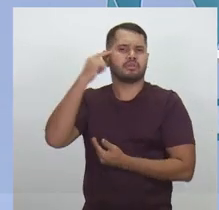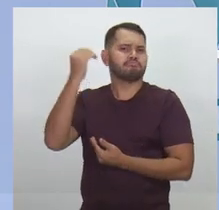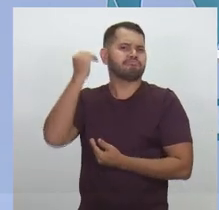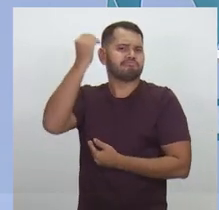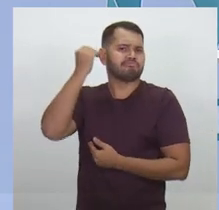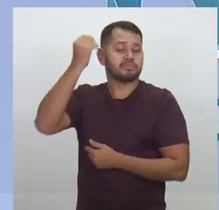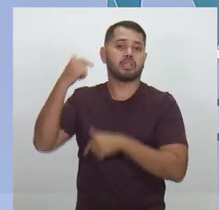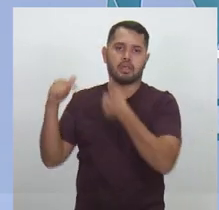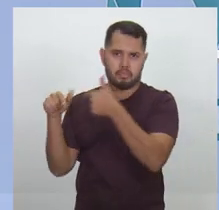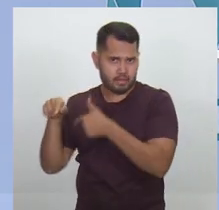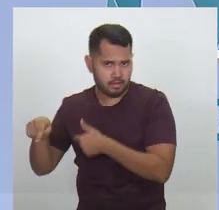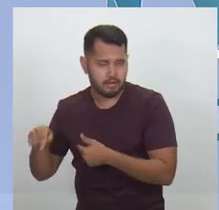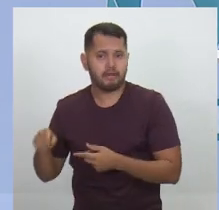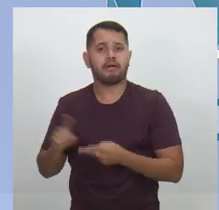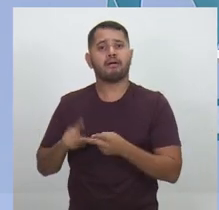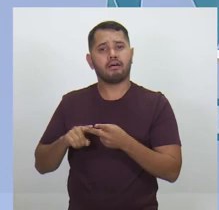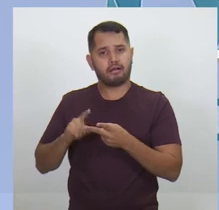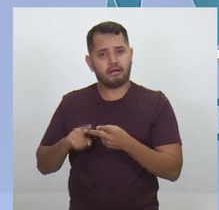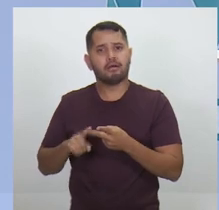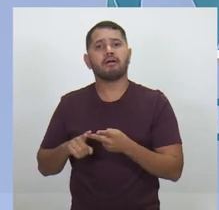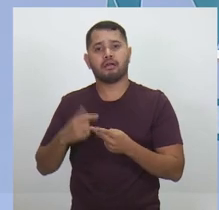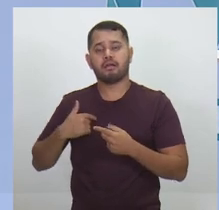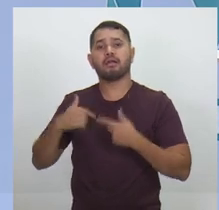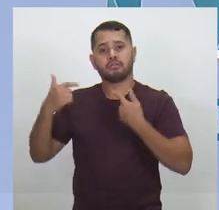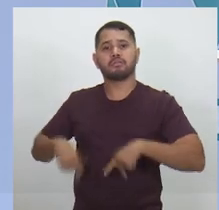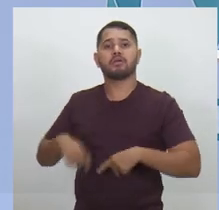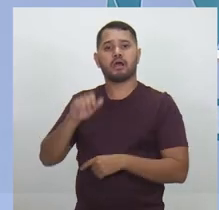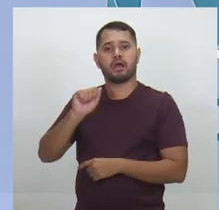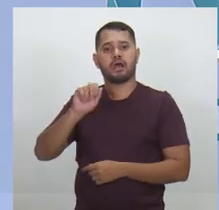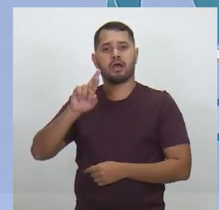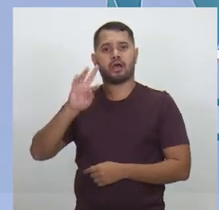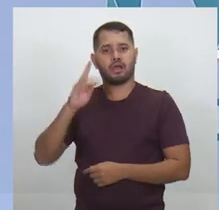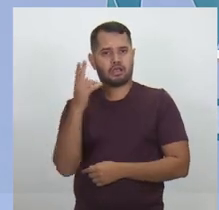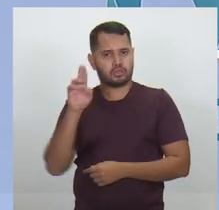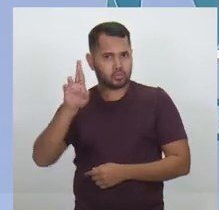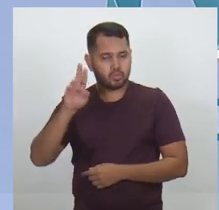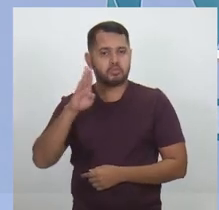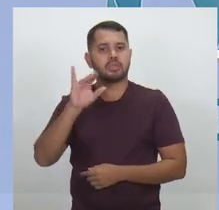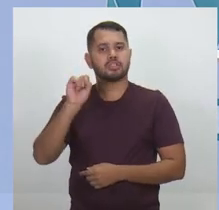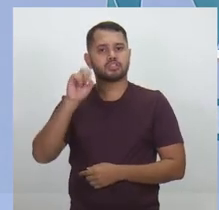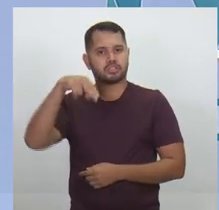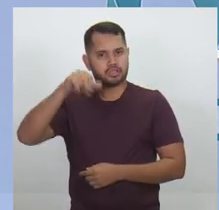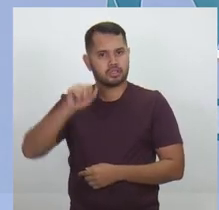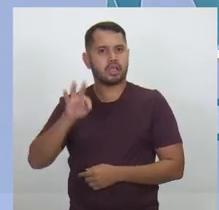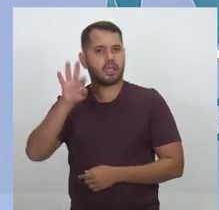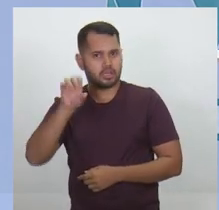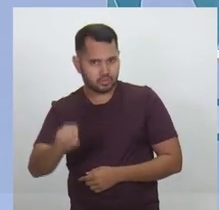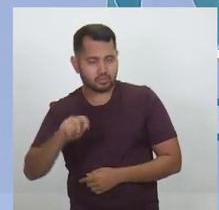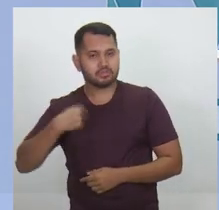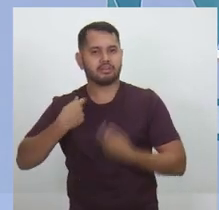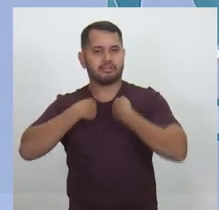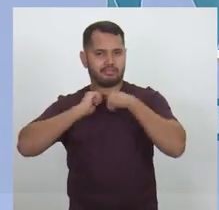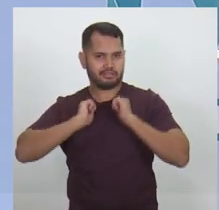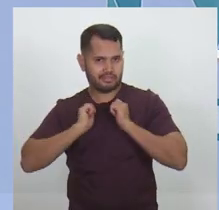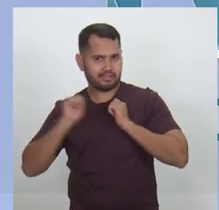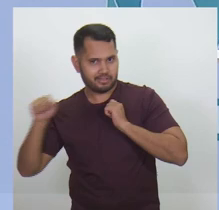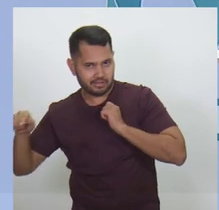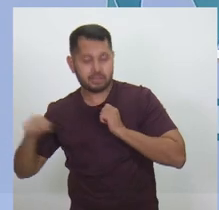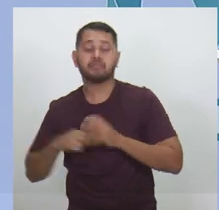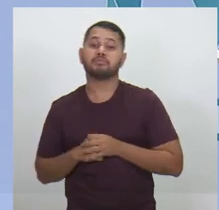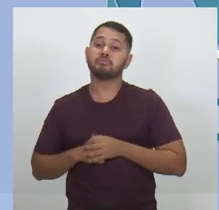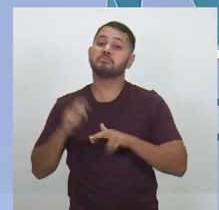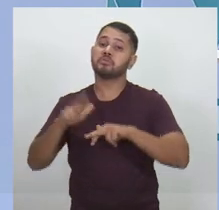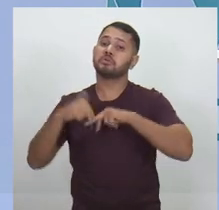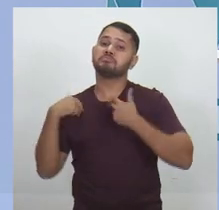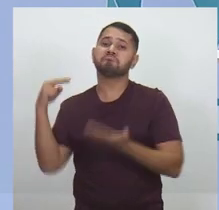trabalhador, pessoa de boa índole que é o Arthur Bisneto. Vai contribuir muito na nossa administração. Por isso, hoje eu estou